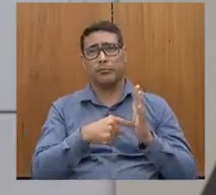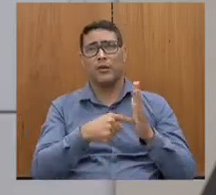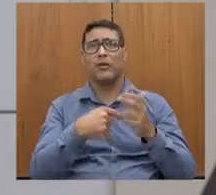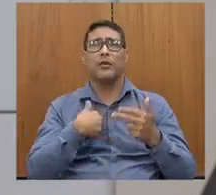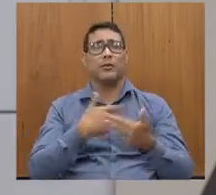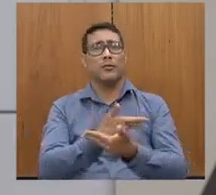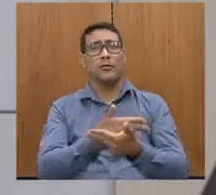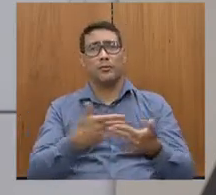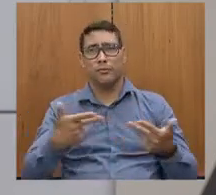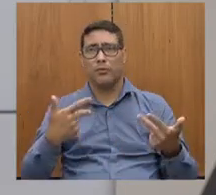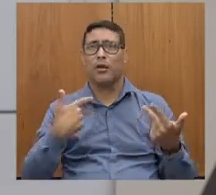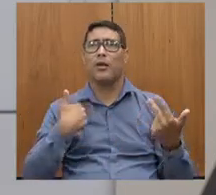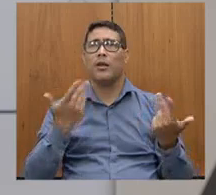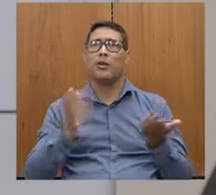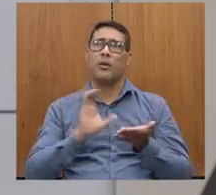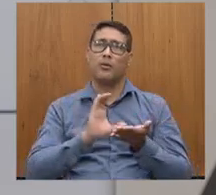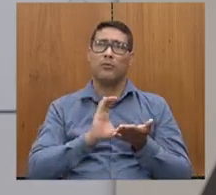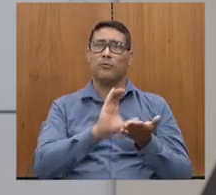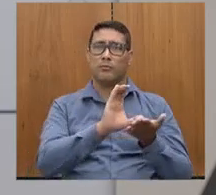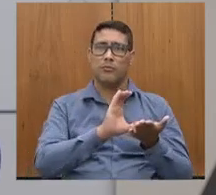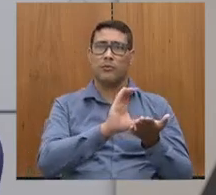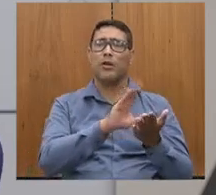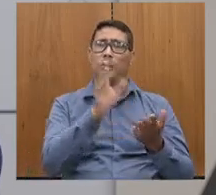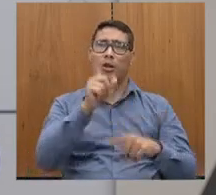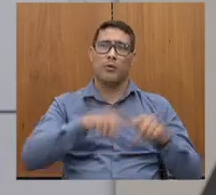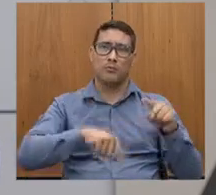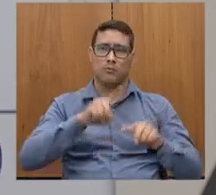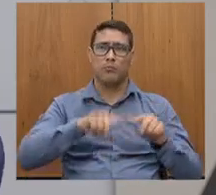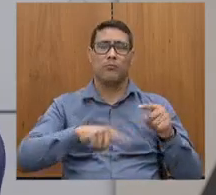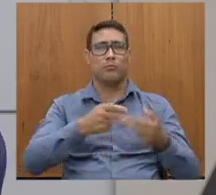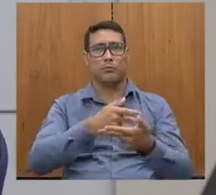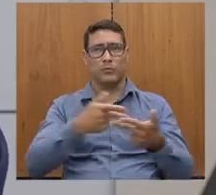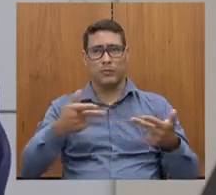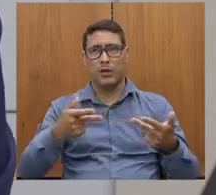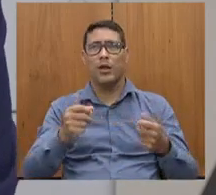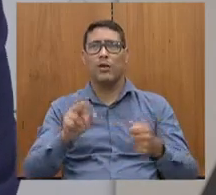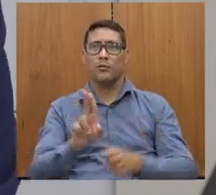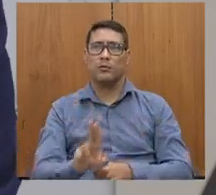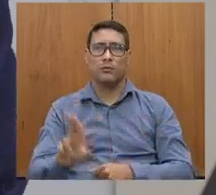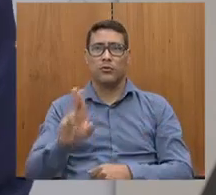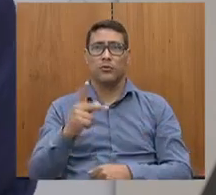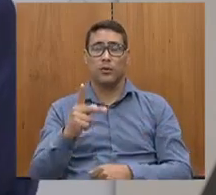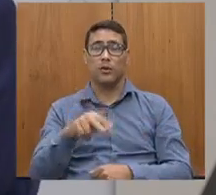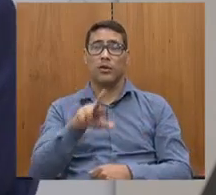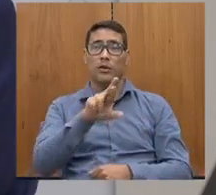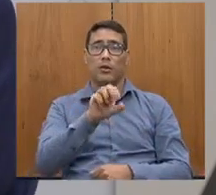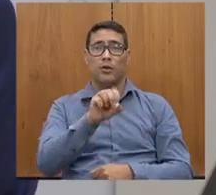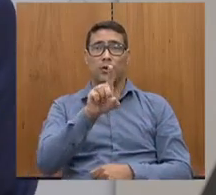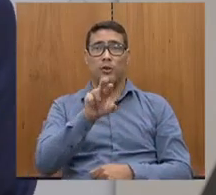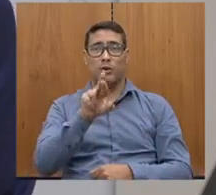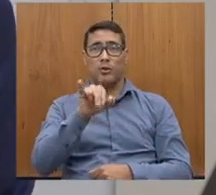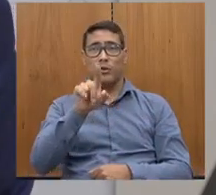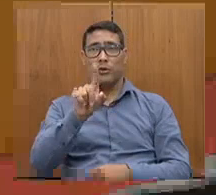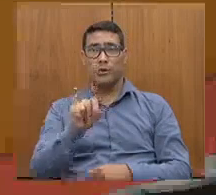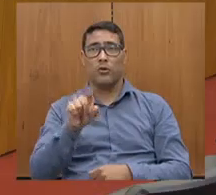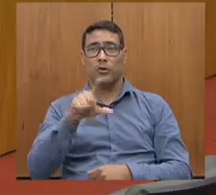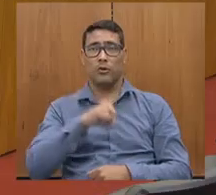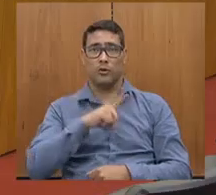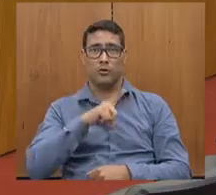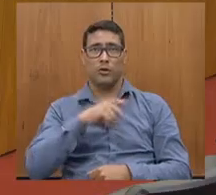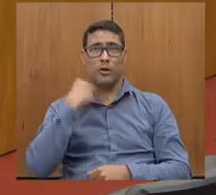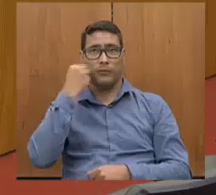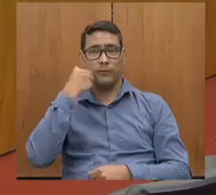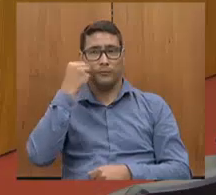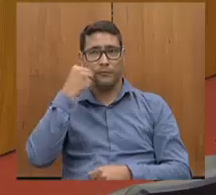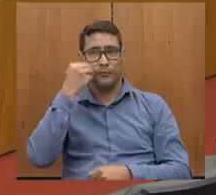aí o Estado o recurso é mais para a aquisição mesmo do material bituminoso. E o Rodrigo, inclusive, tem experiência disso lá na tua terra, lá no Caio Chagno, não Rodrigo?